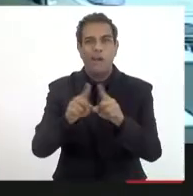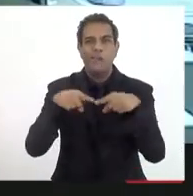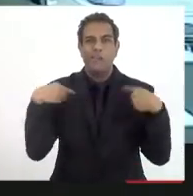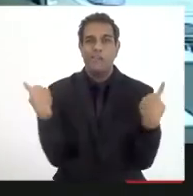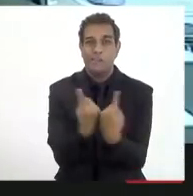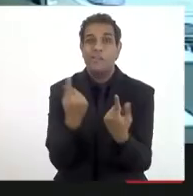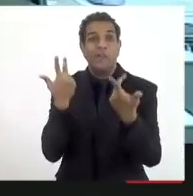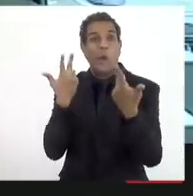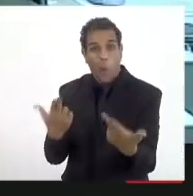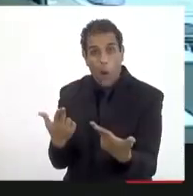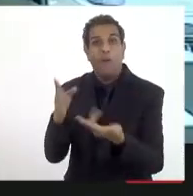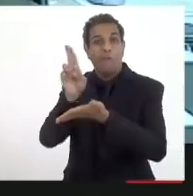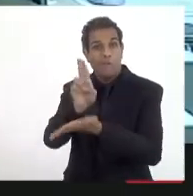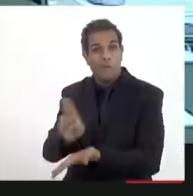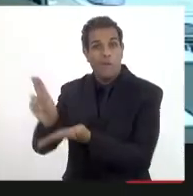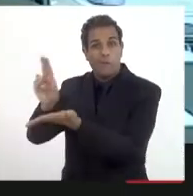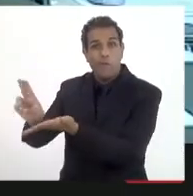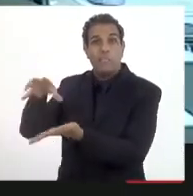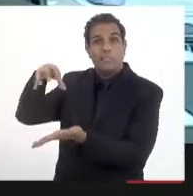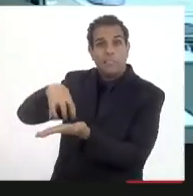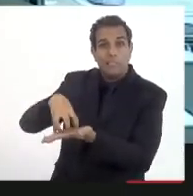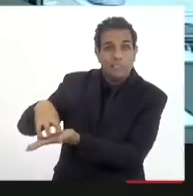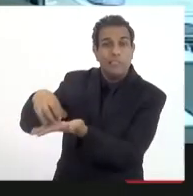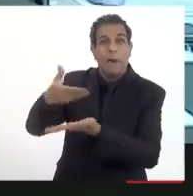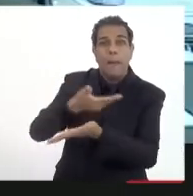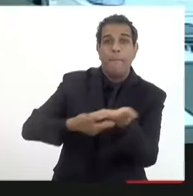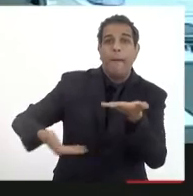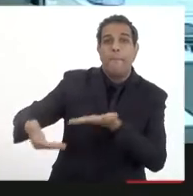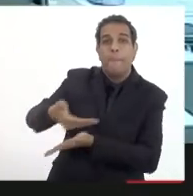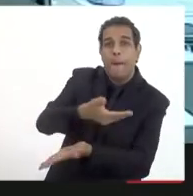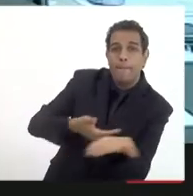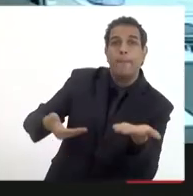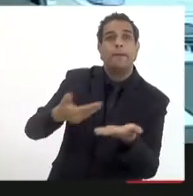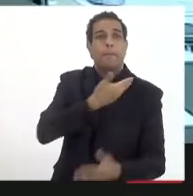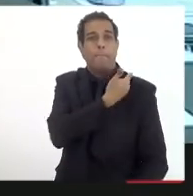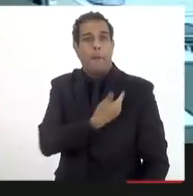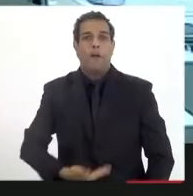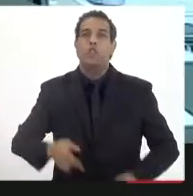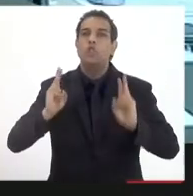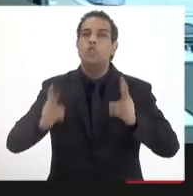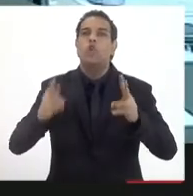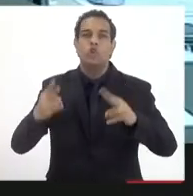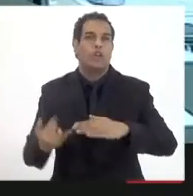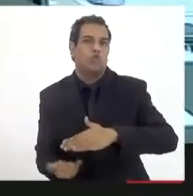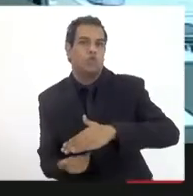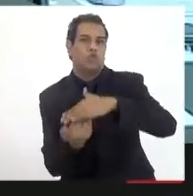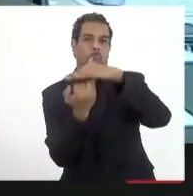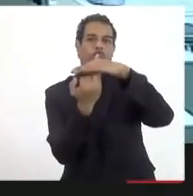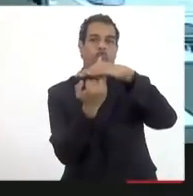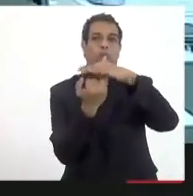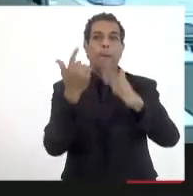universidades poderiam ser rotativas de uma universidade pública sem o instituto universitário para outro, a